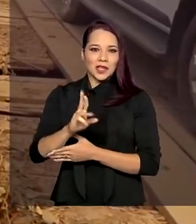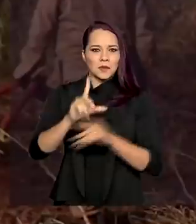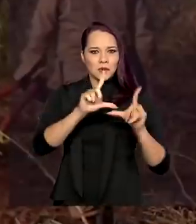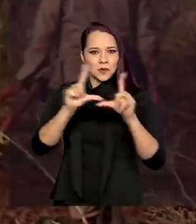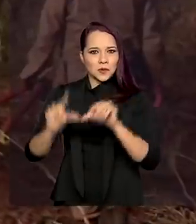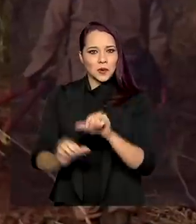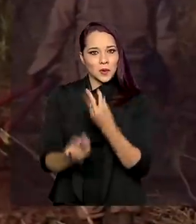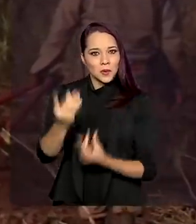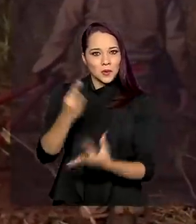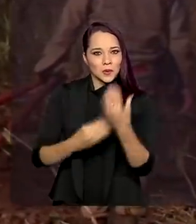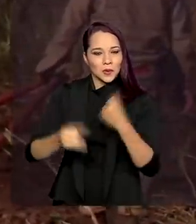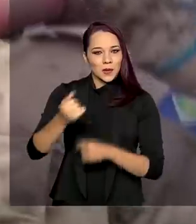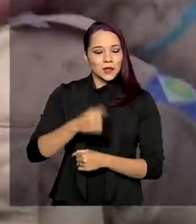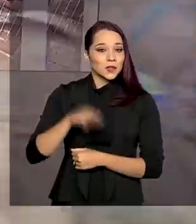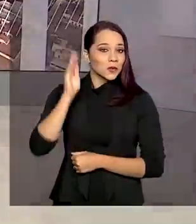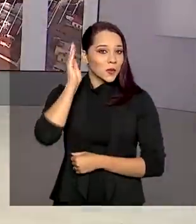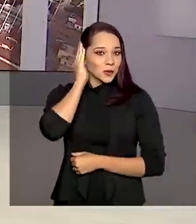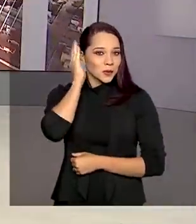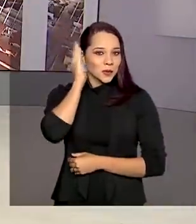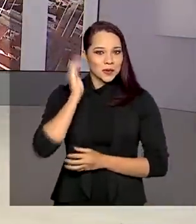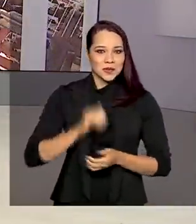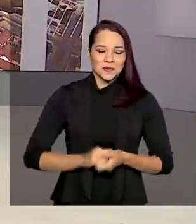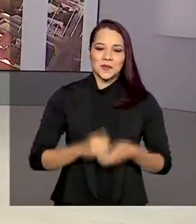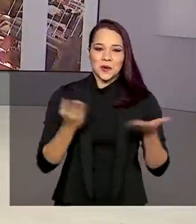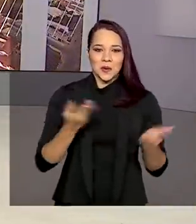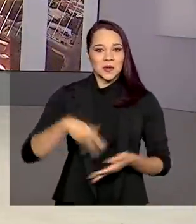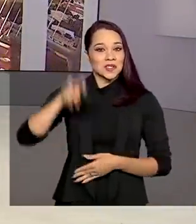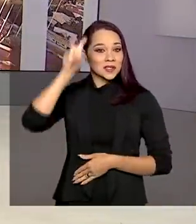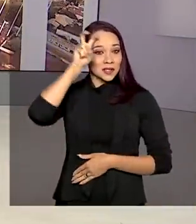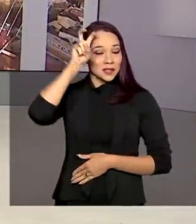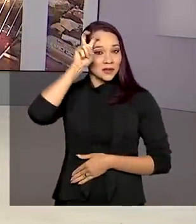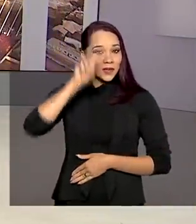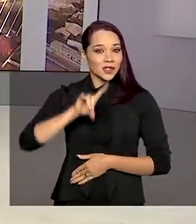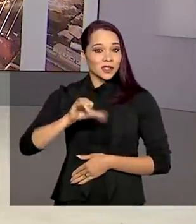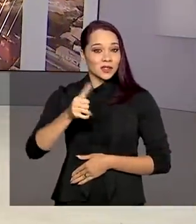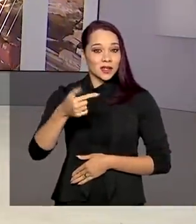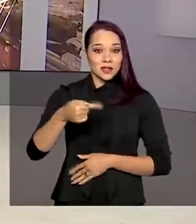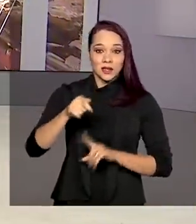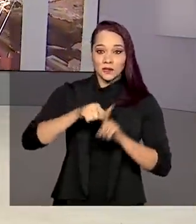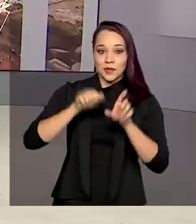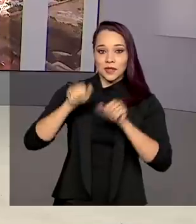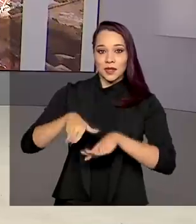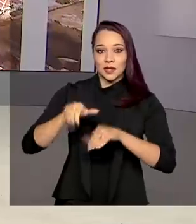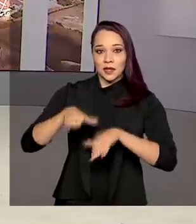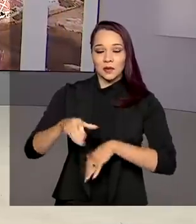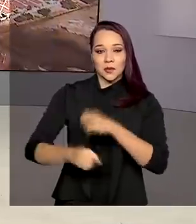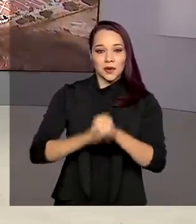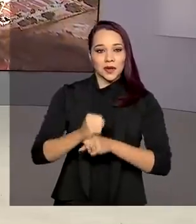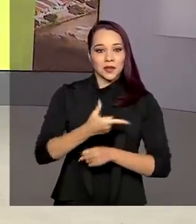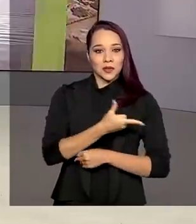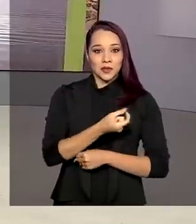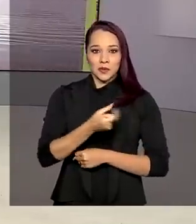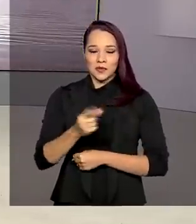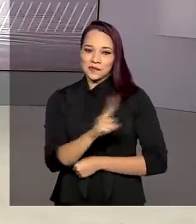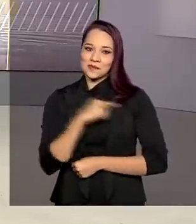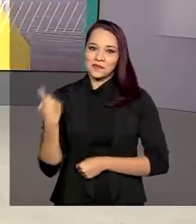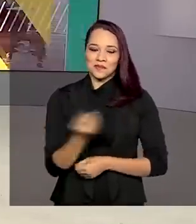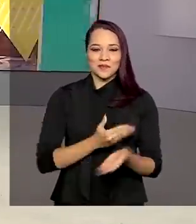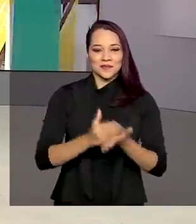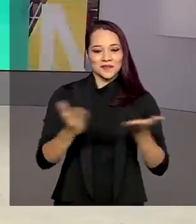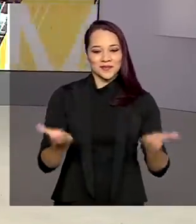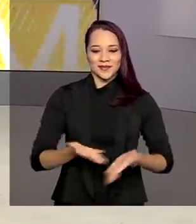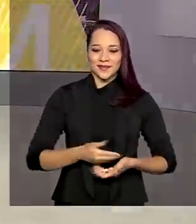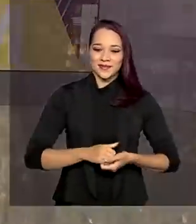a incêndios em Mato Grosso. Hoje é quinta-feira, 17 de setembro de 2020. O Brasil em Dia